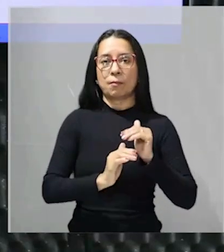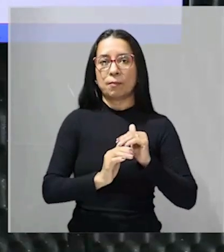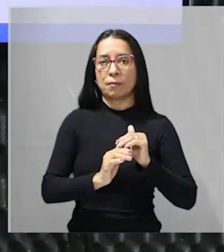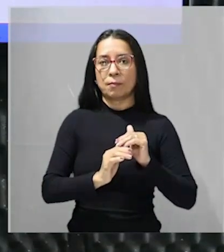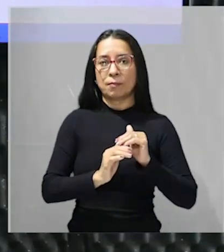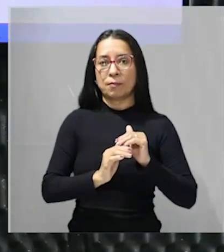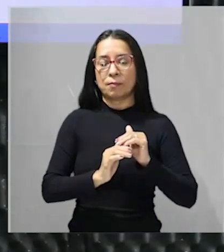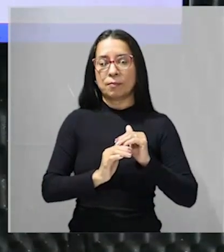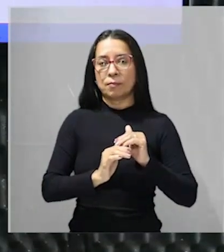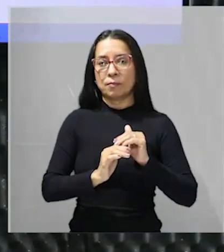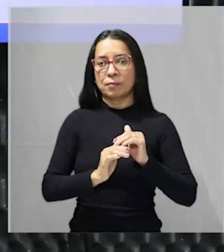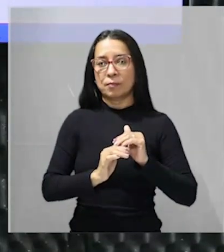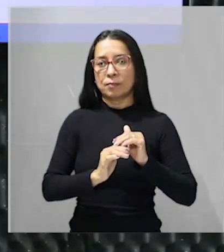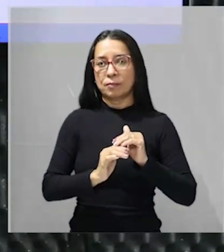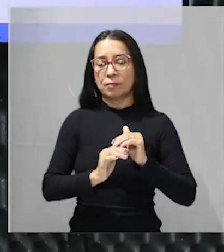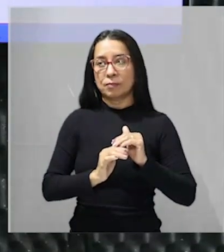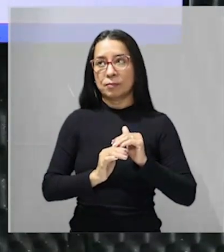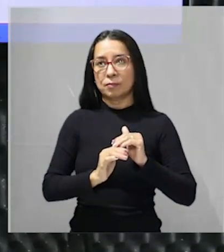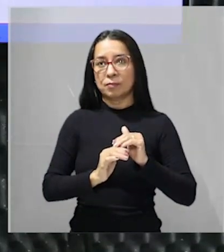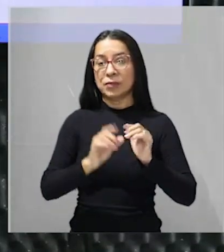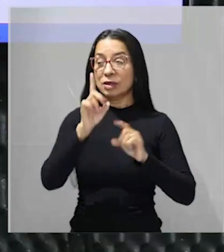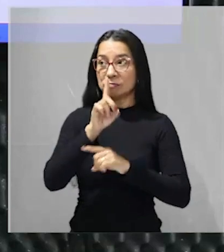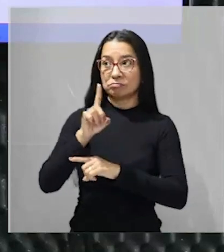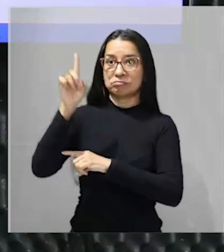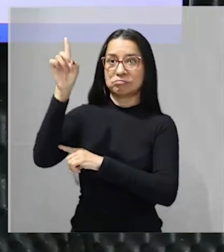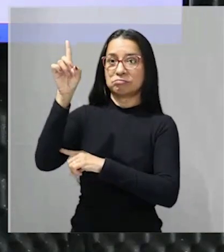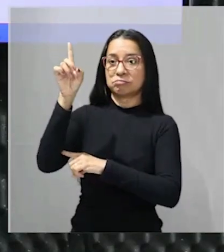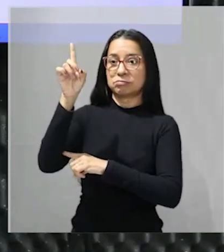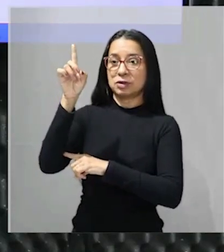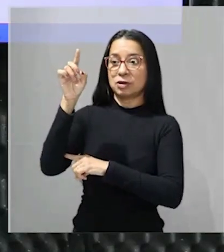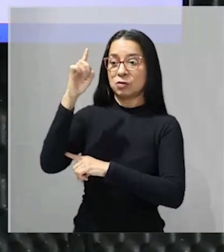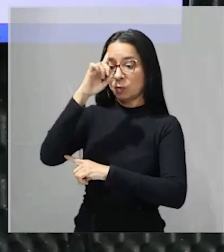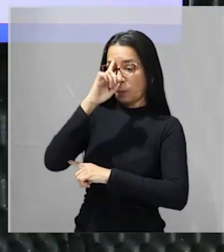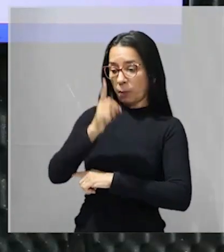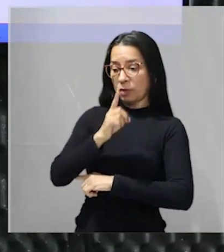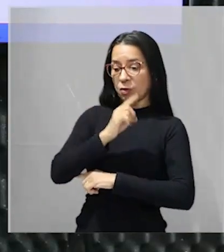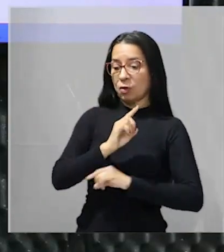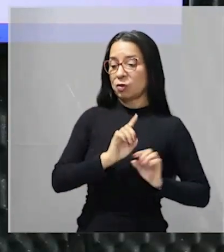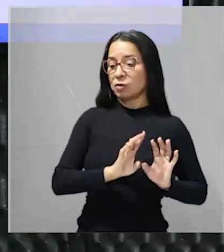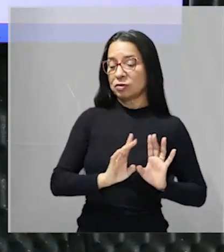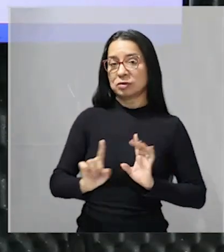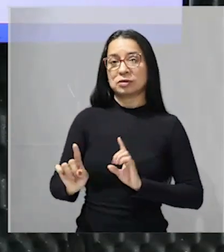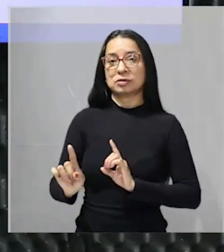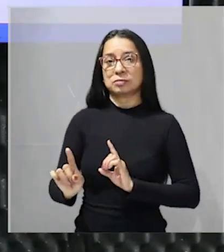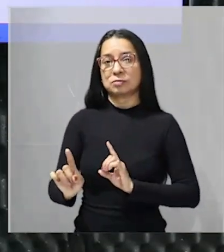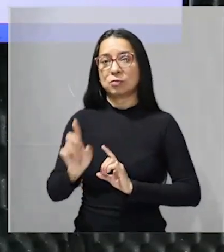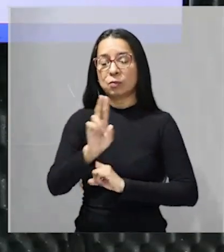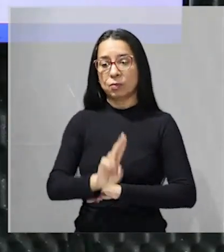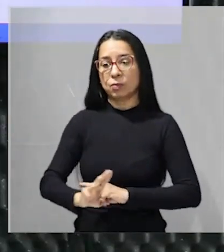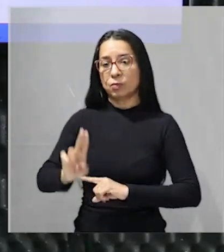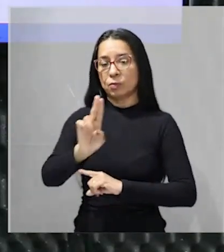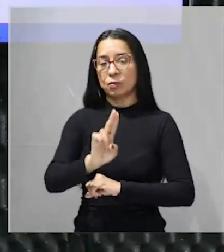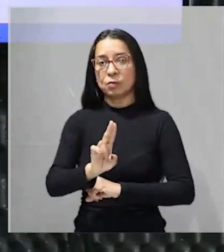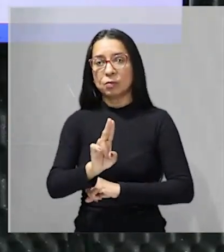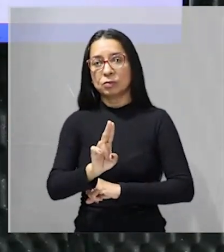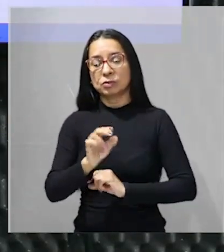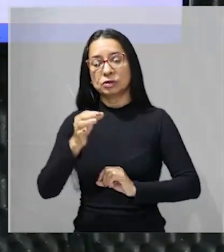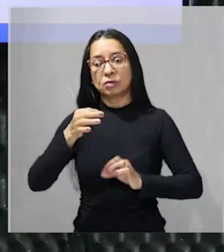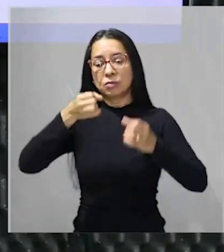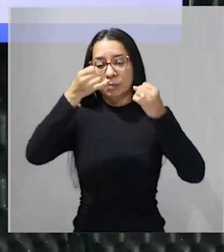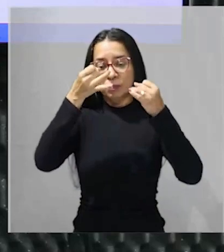e a partir de uma providência divina Deus mandou a gente aqui então eles utilizam inclusive uma